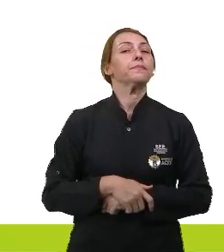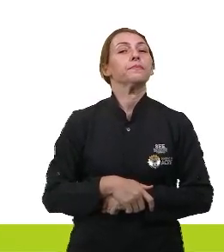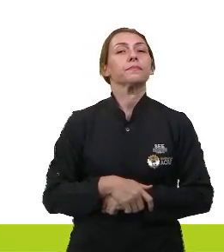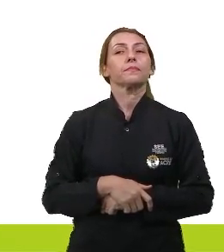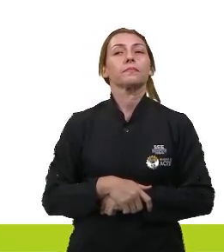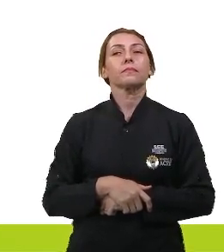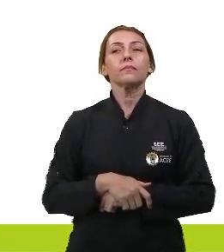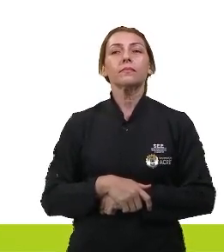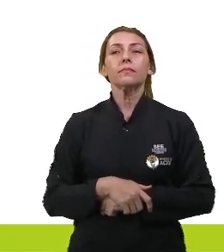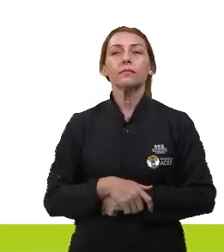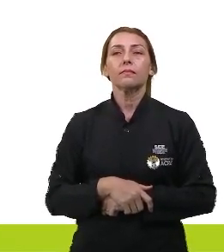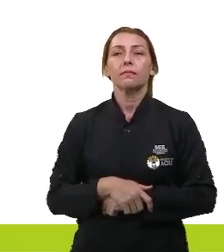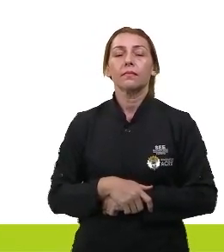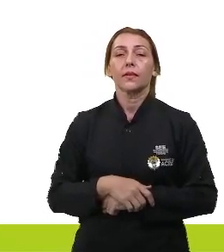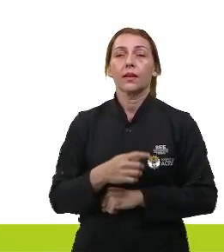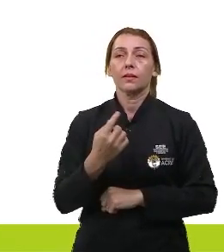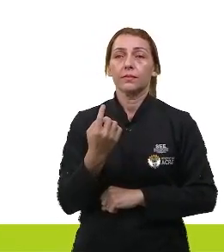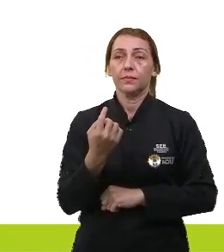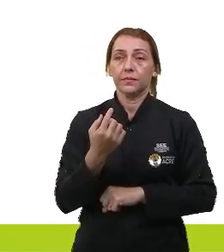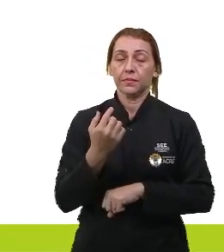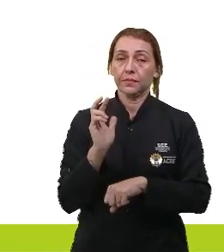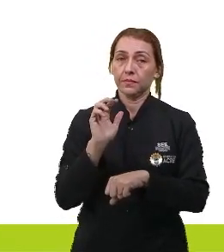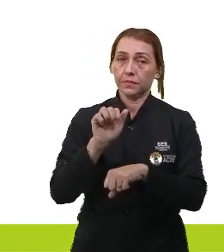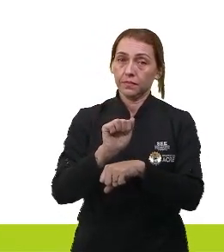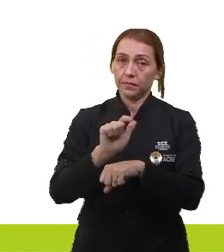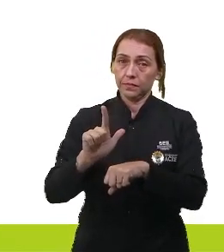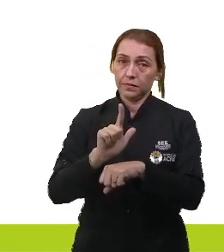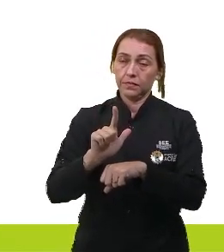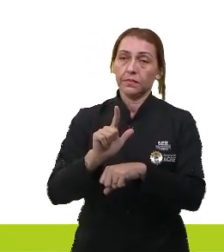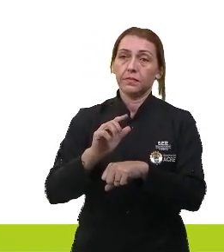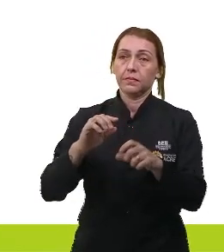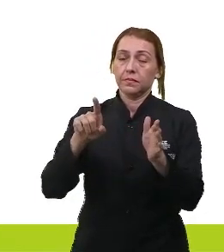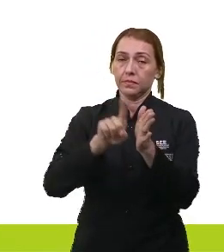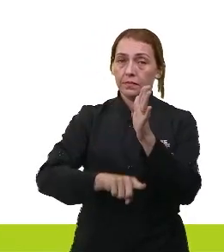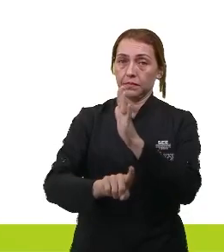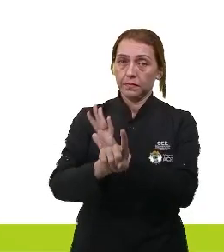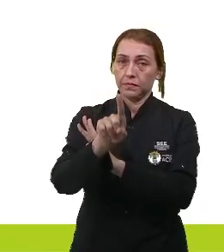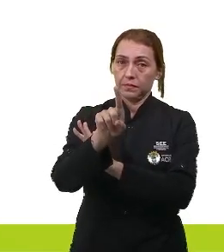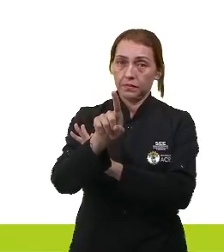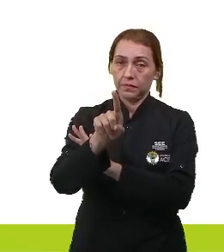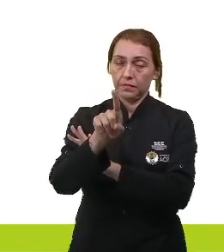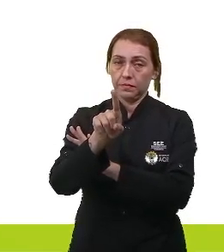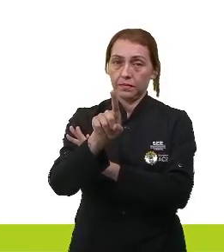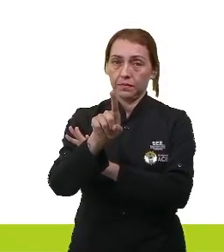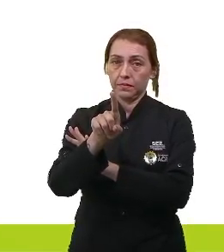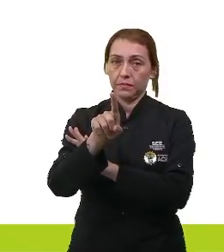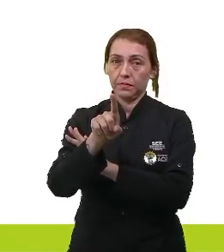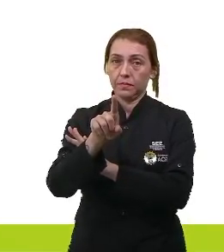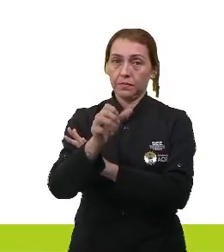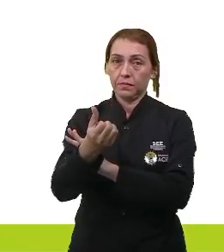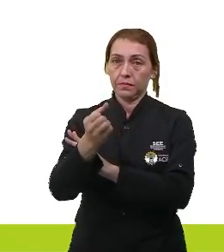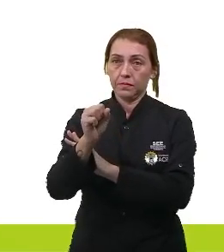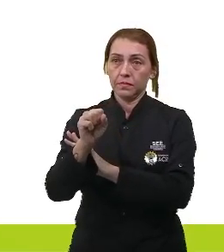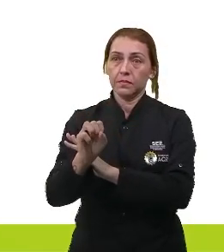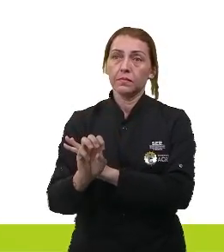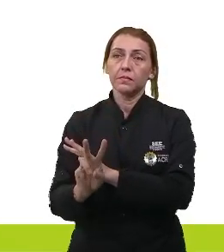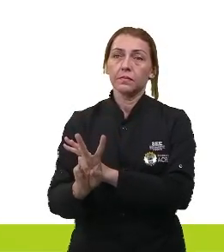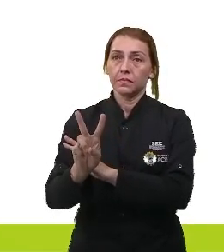O alumínio, ele tem um potencial de menos 1,68 volts.